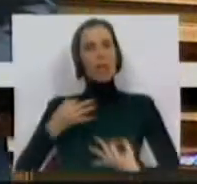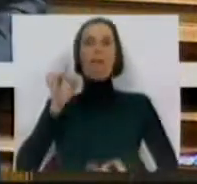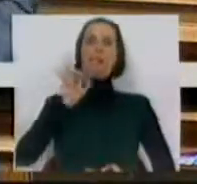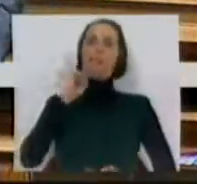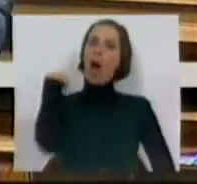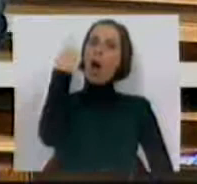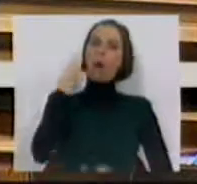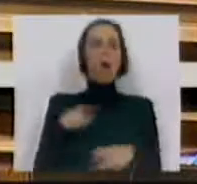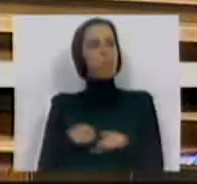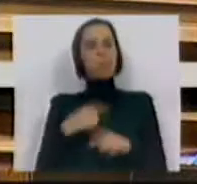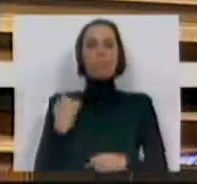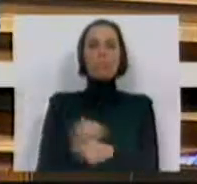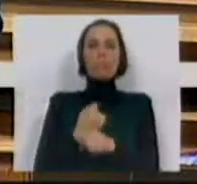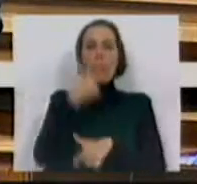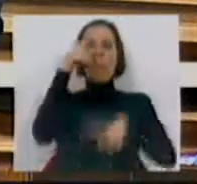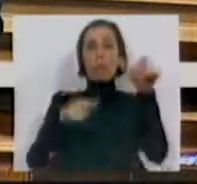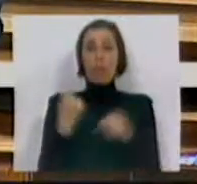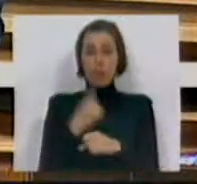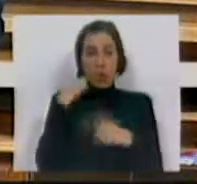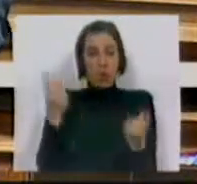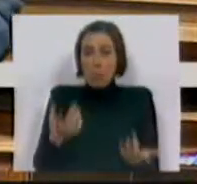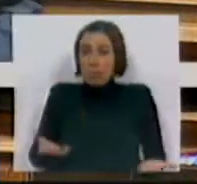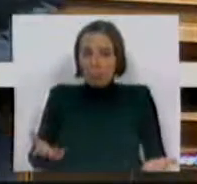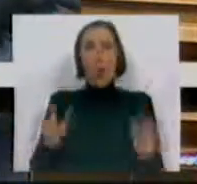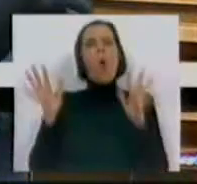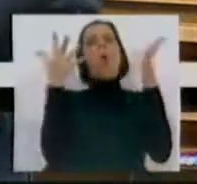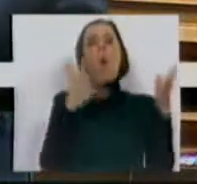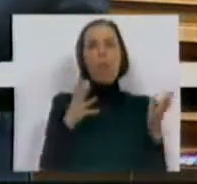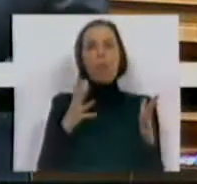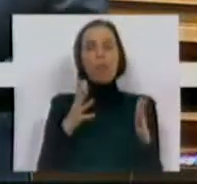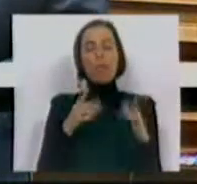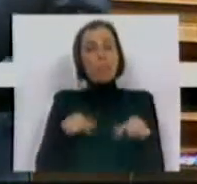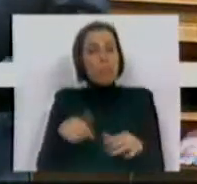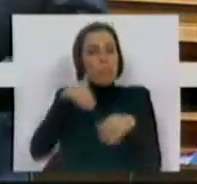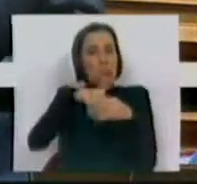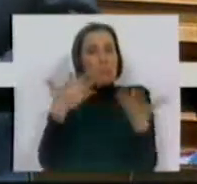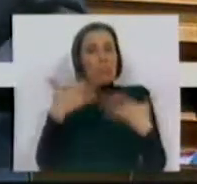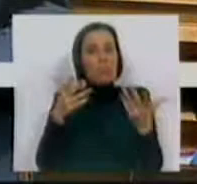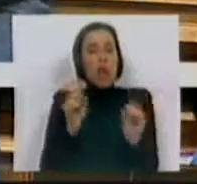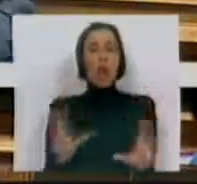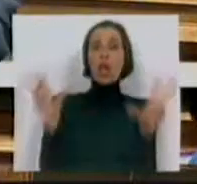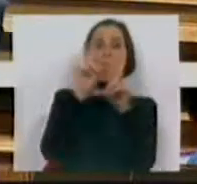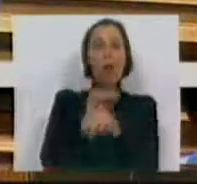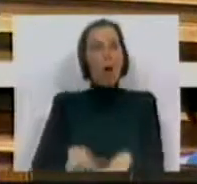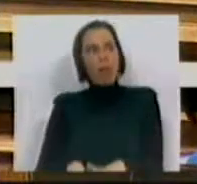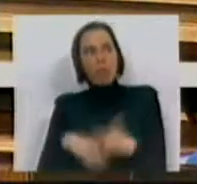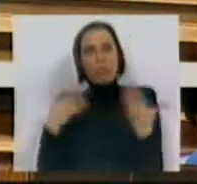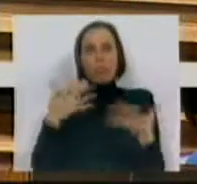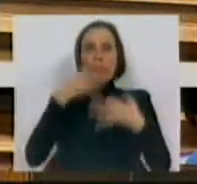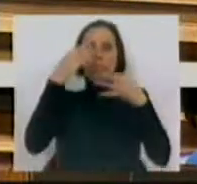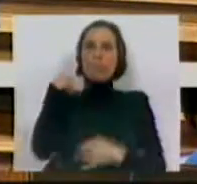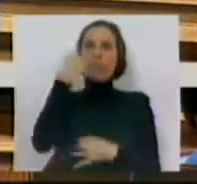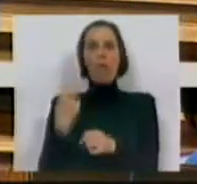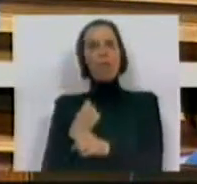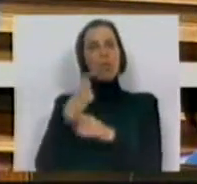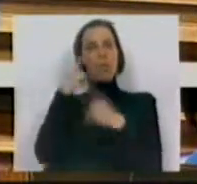valorização dos trabalhadores em funções públicas. Onde é que está aqui matéria que inove e que dignifique